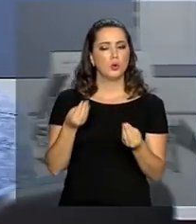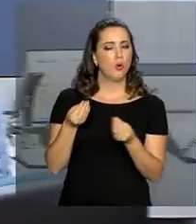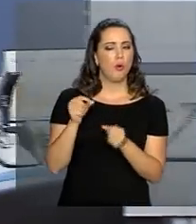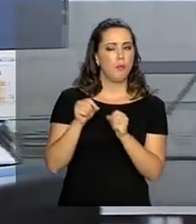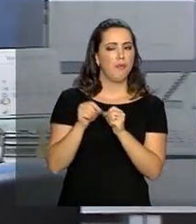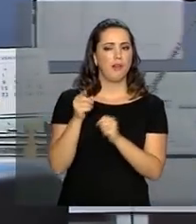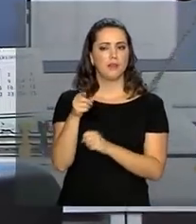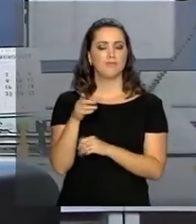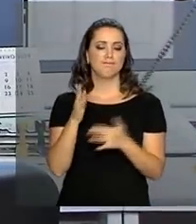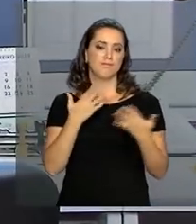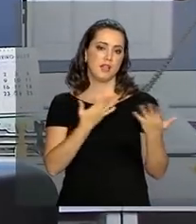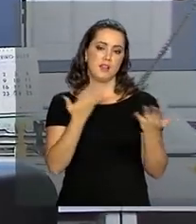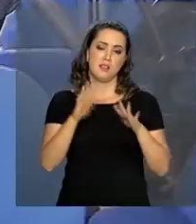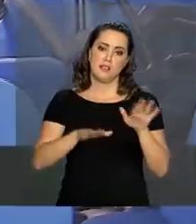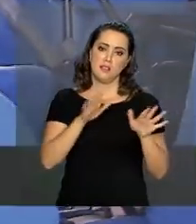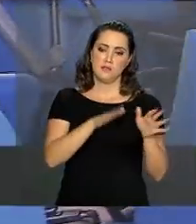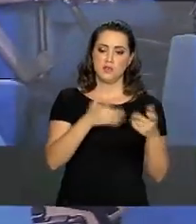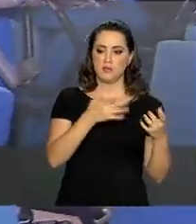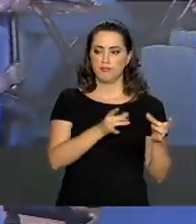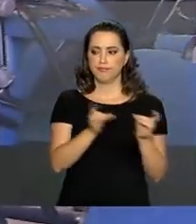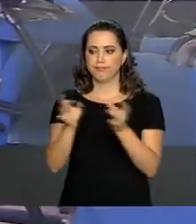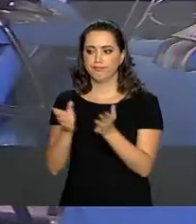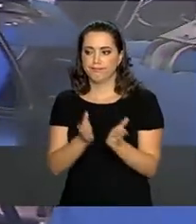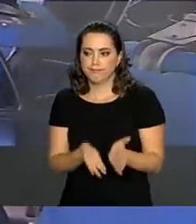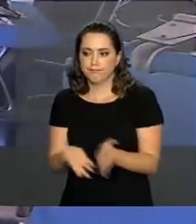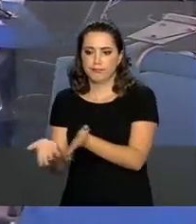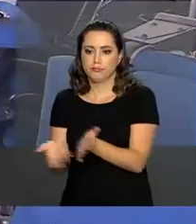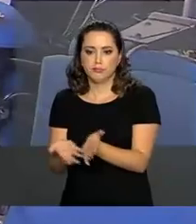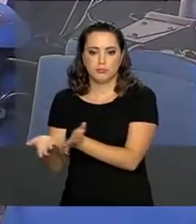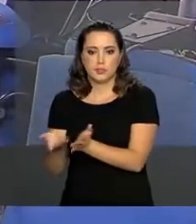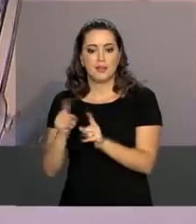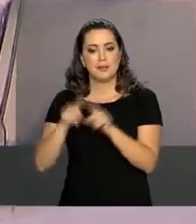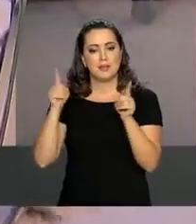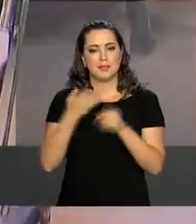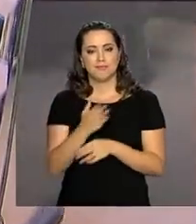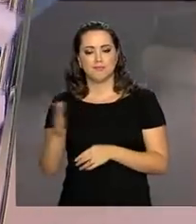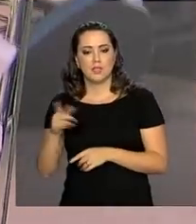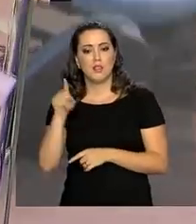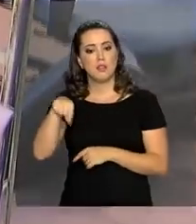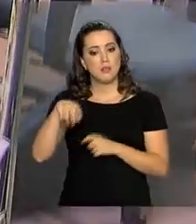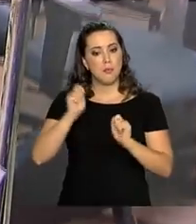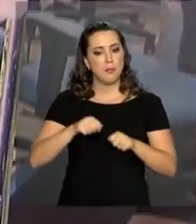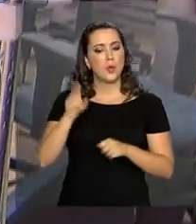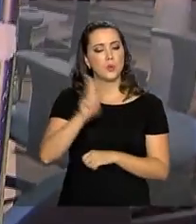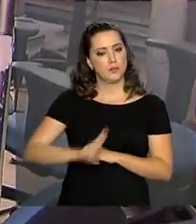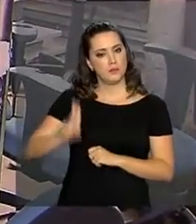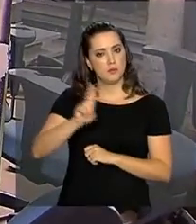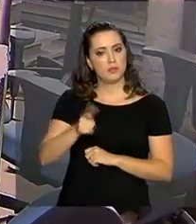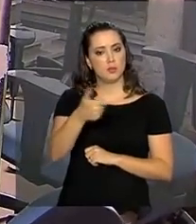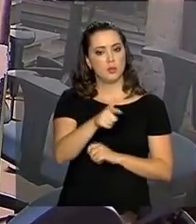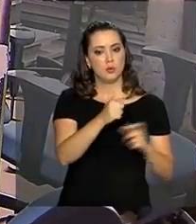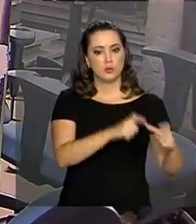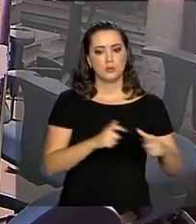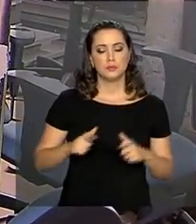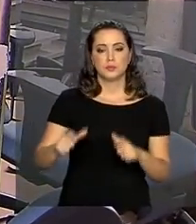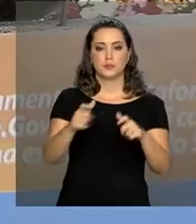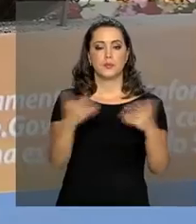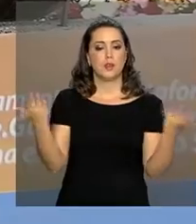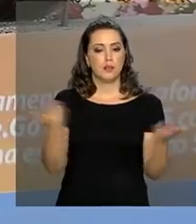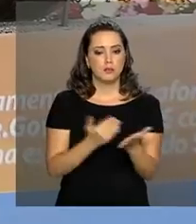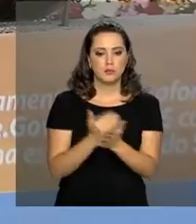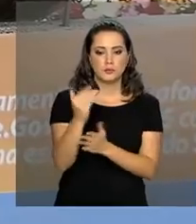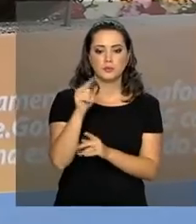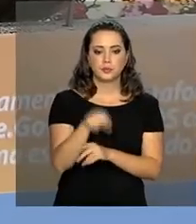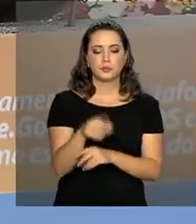mais, geralmente vão para um depósito. Mas muitos deles podem ser reaproveitados. E a partir de